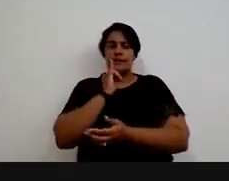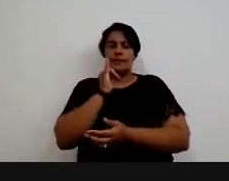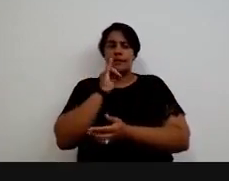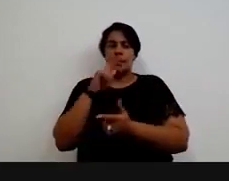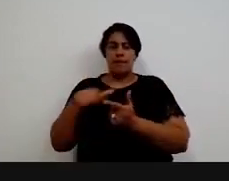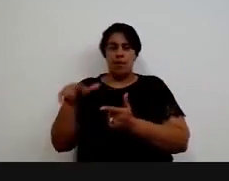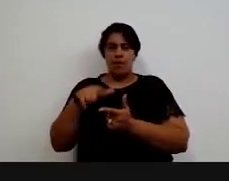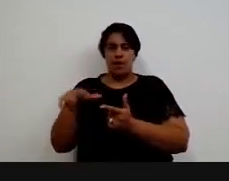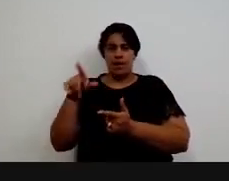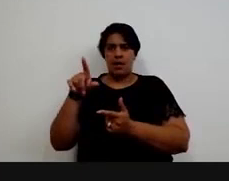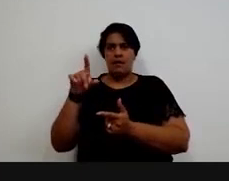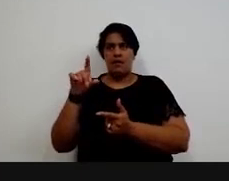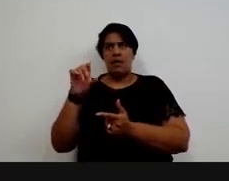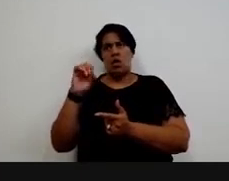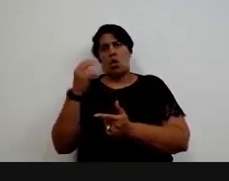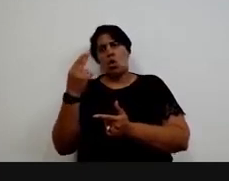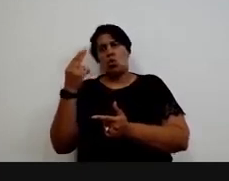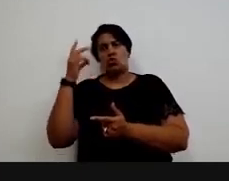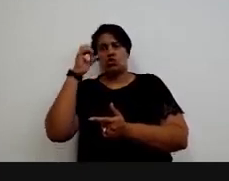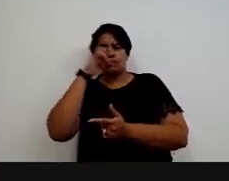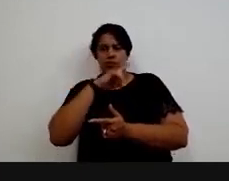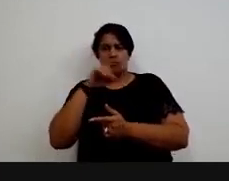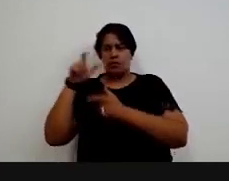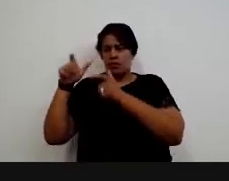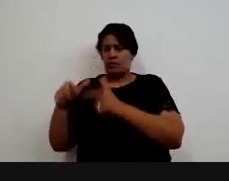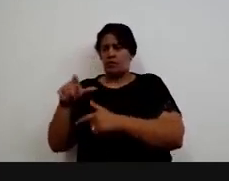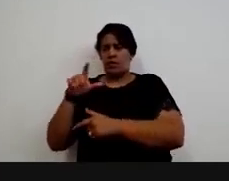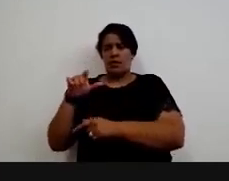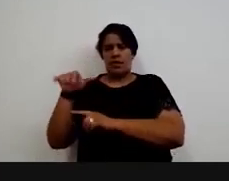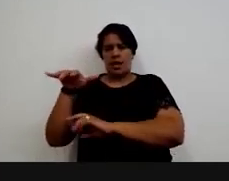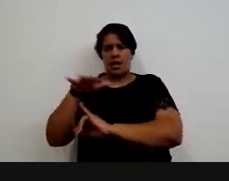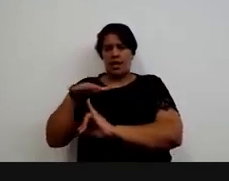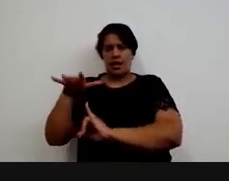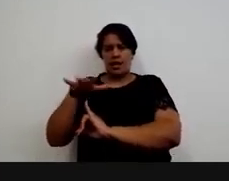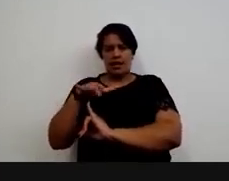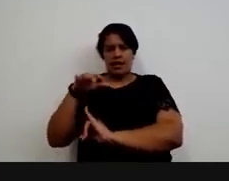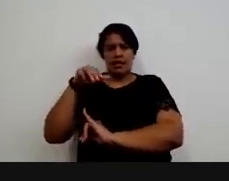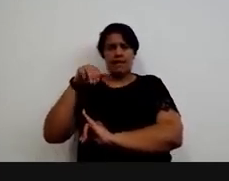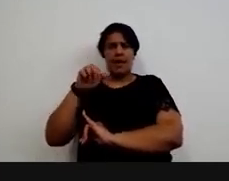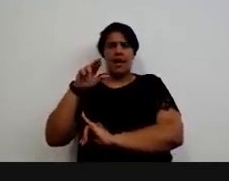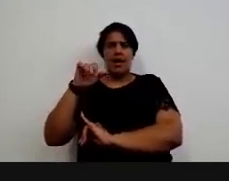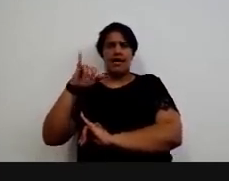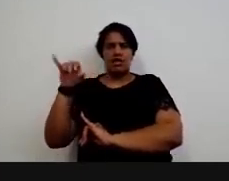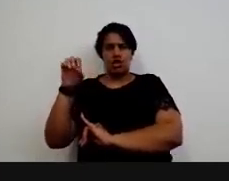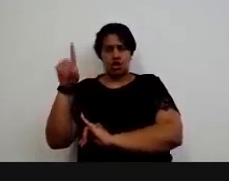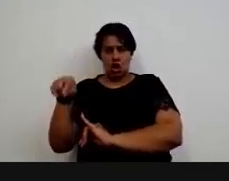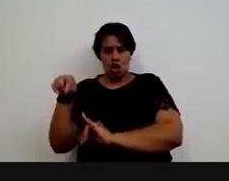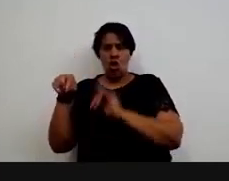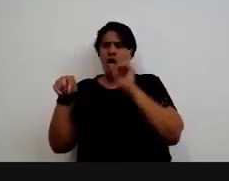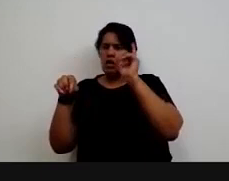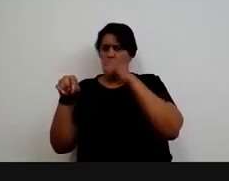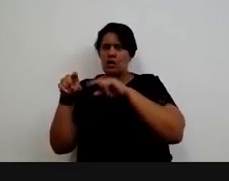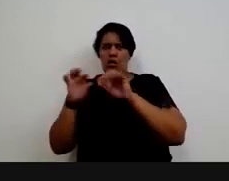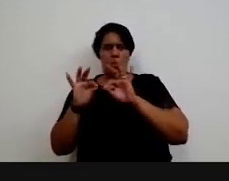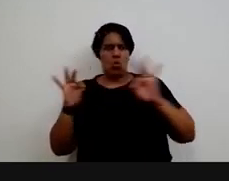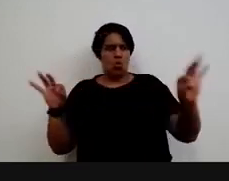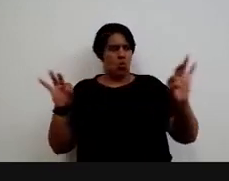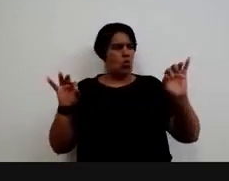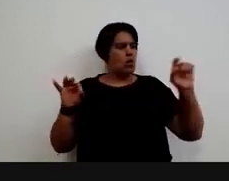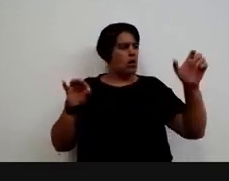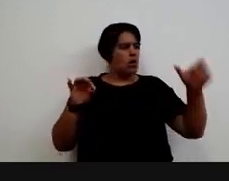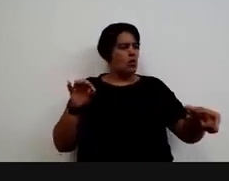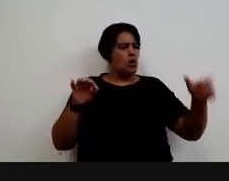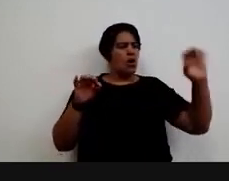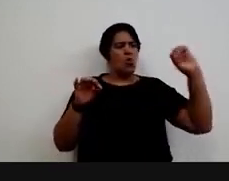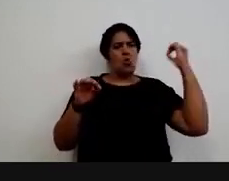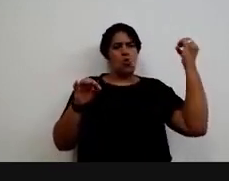dificuldade do jovem lá da ilha de Marajó é totalmente diferente do jovem lá de Uruguaiana, no Rio Grande do